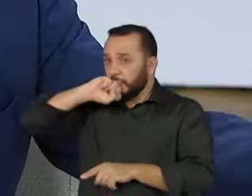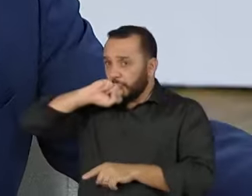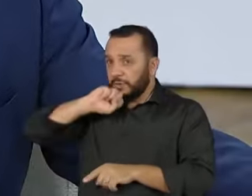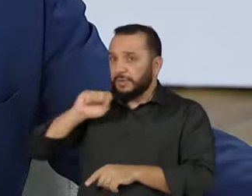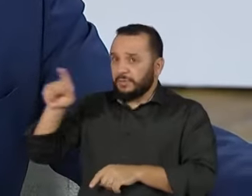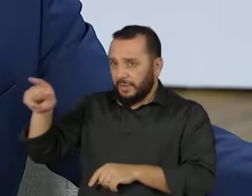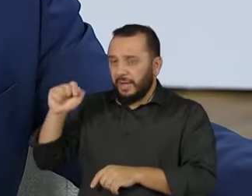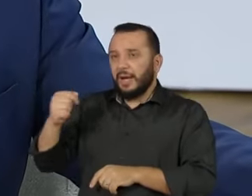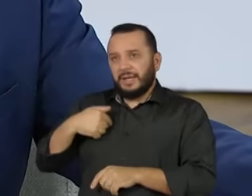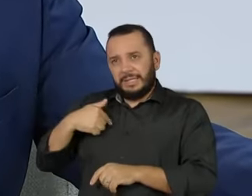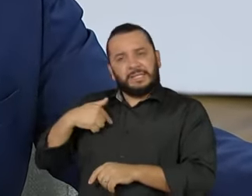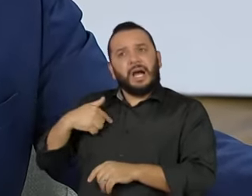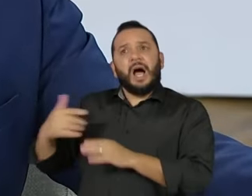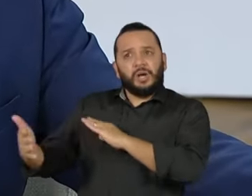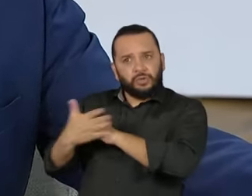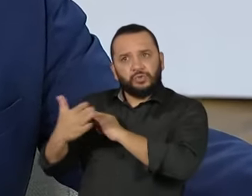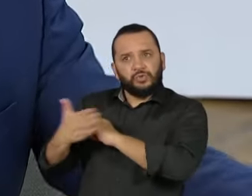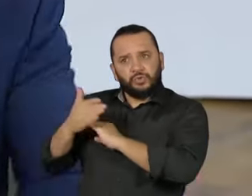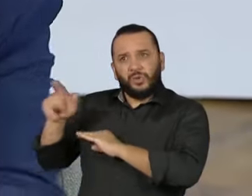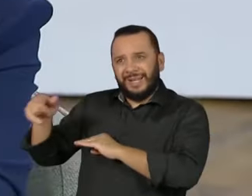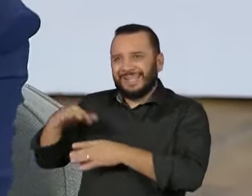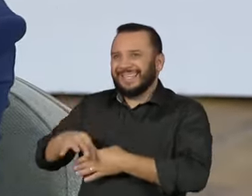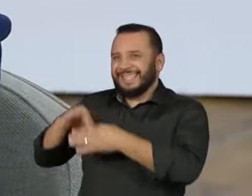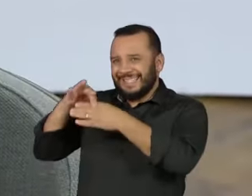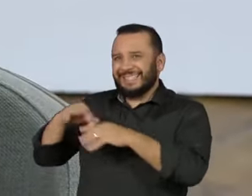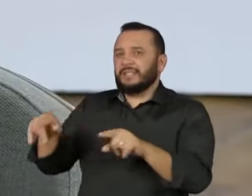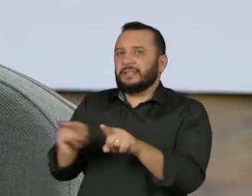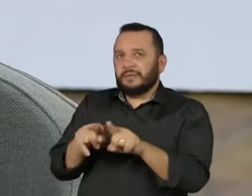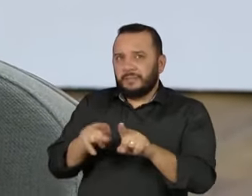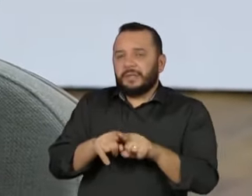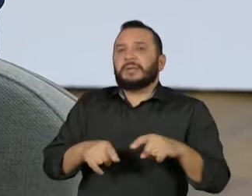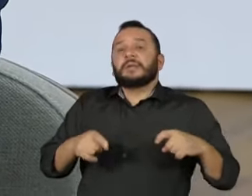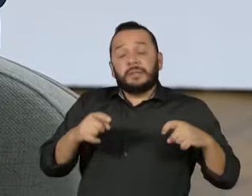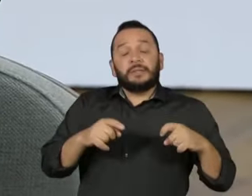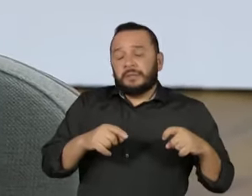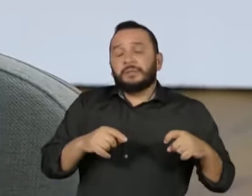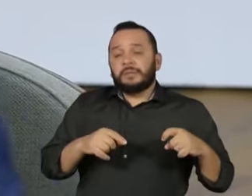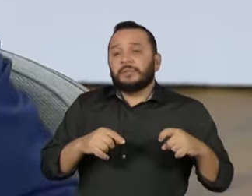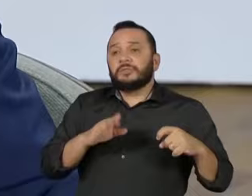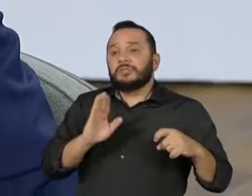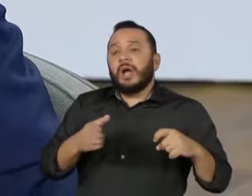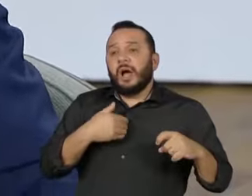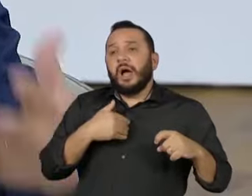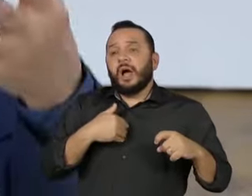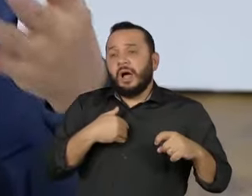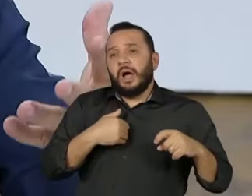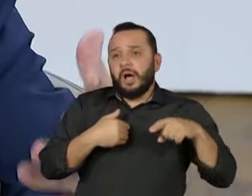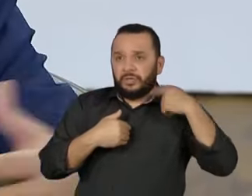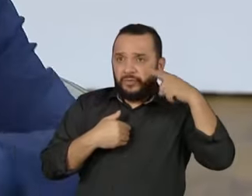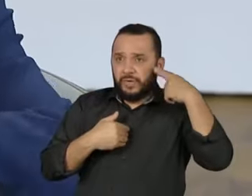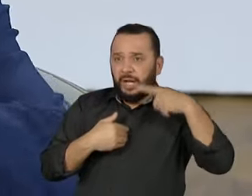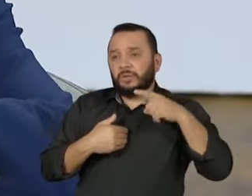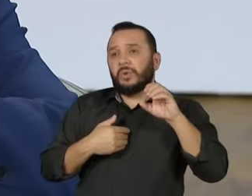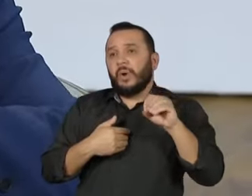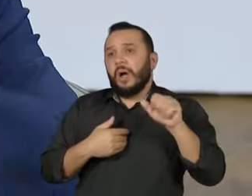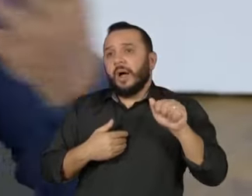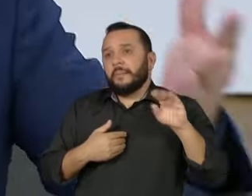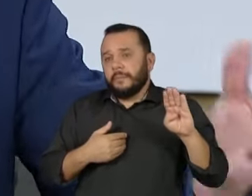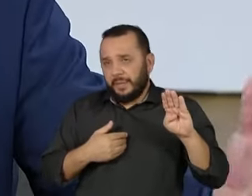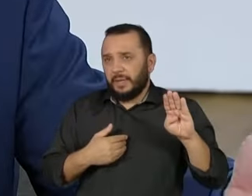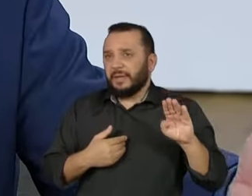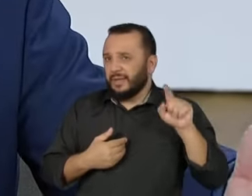foi um líder nesse processo. A doutora Gesando, presidente da Ode dos Advogados do Brasil, foi um líder nesse processo. Estou citando dois para não citar